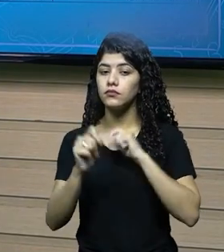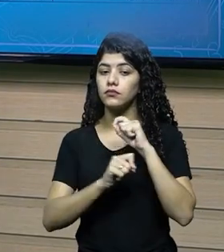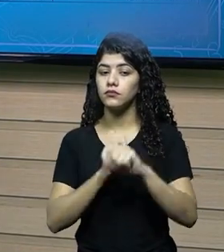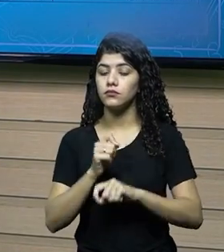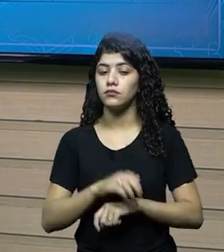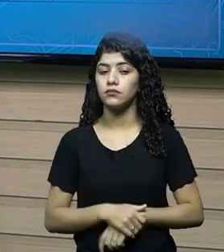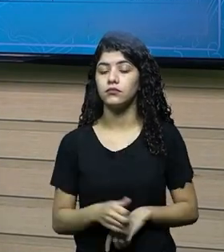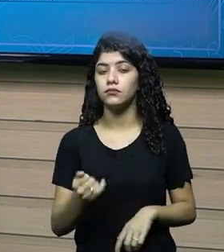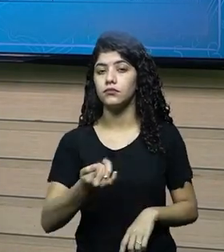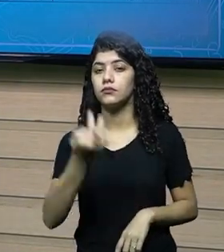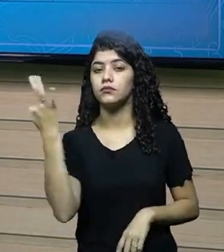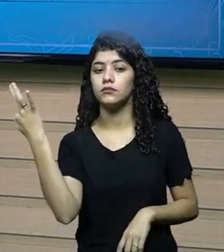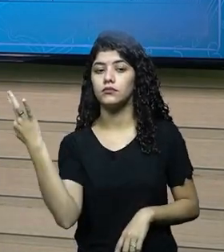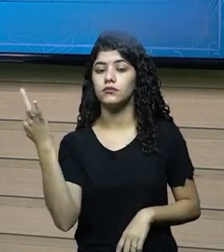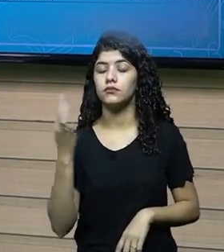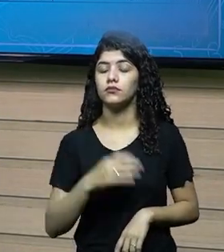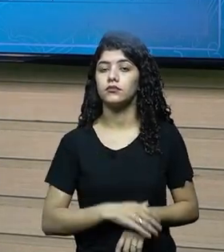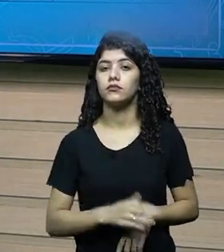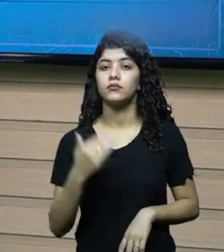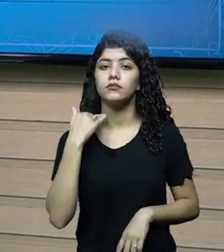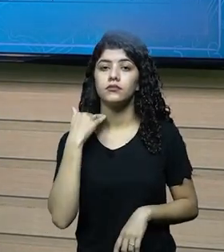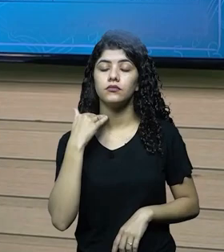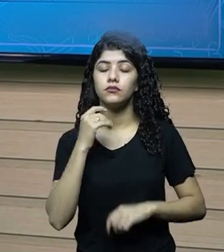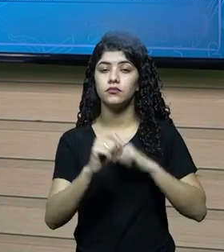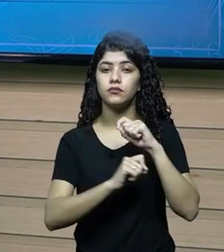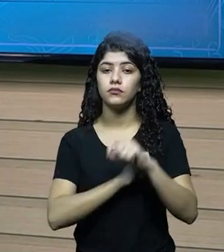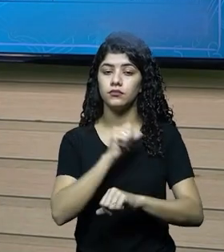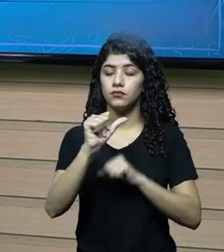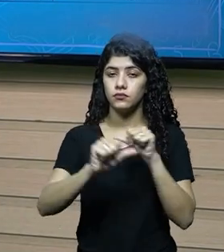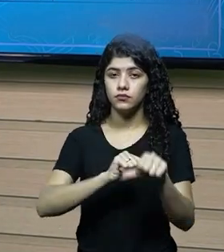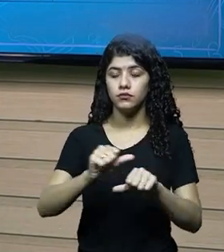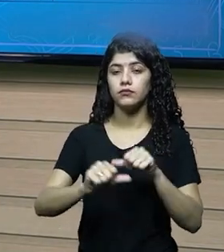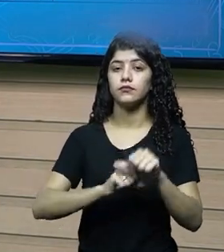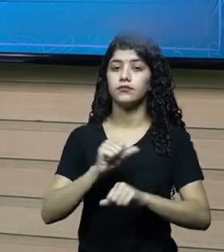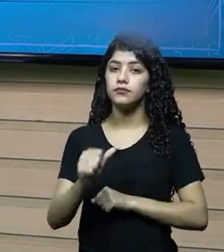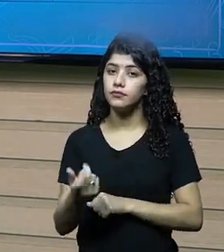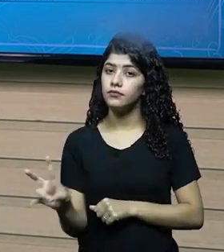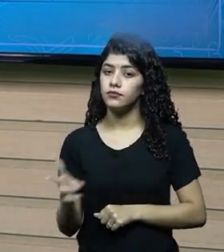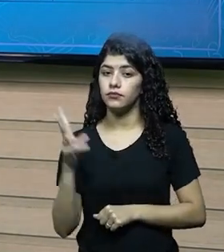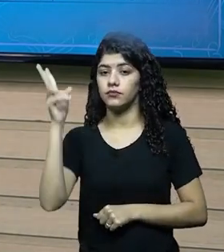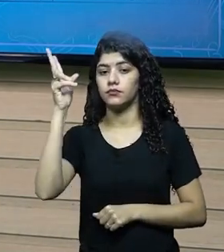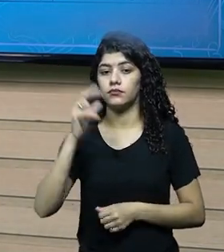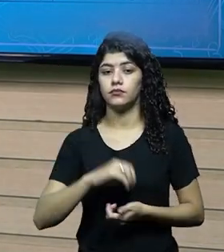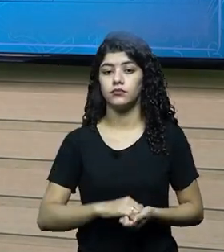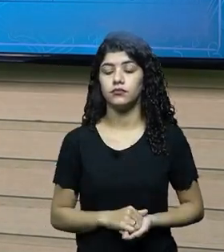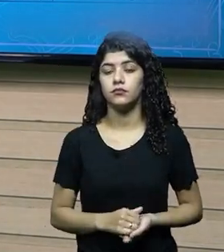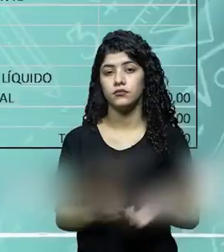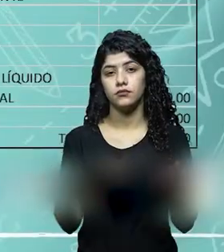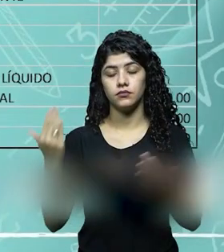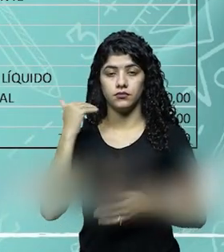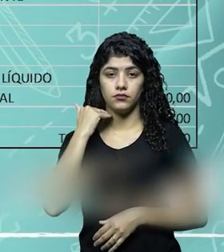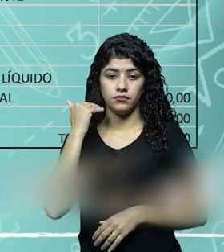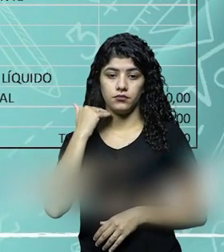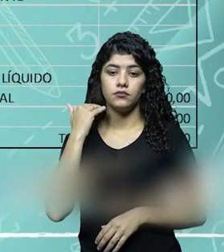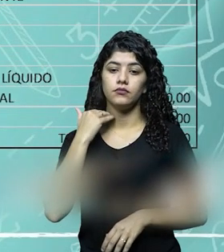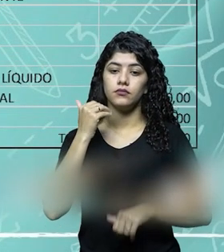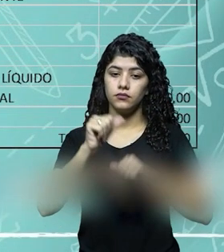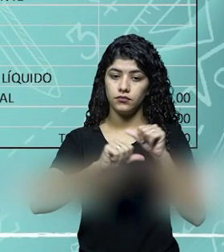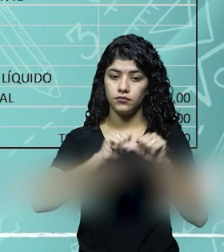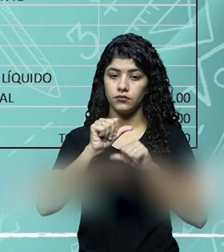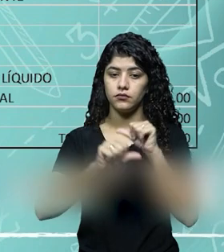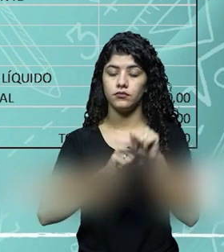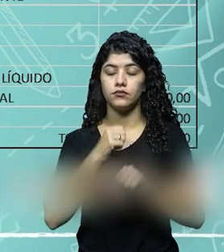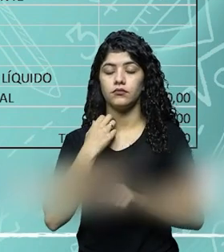aqui, quais foram as contas que sofreram alterações nos seus saldos, foi a conta